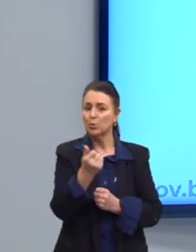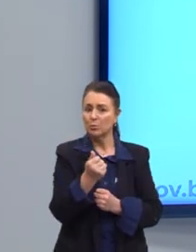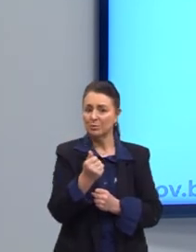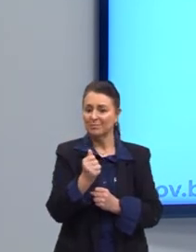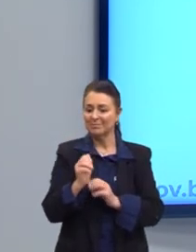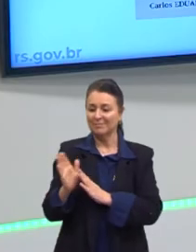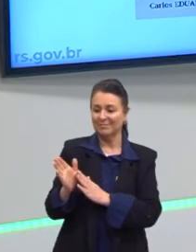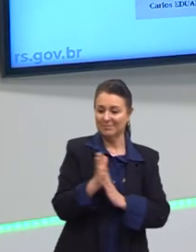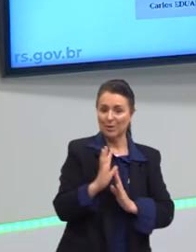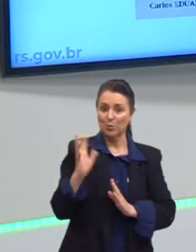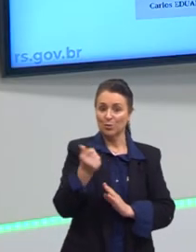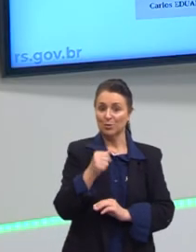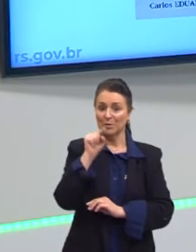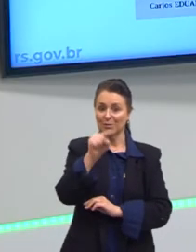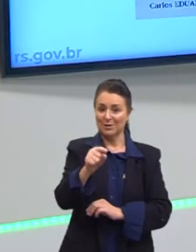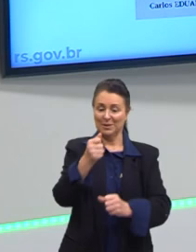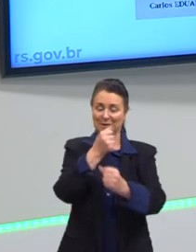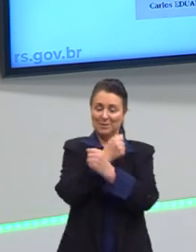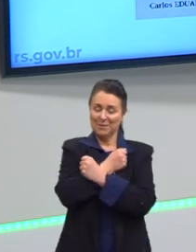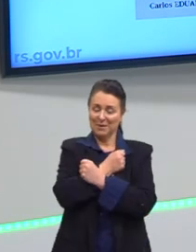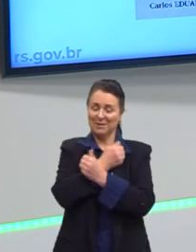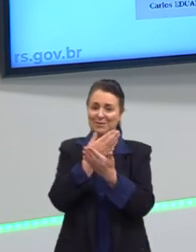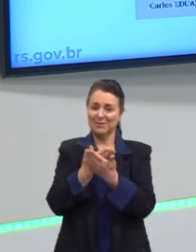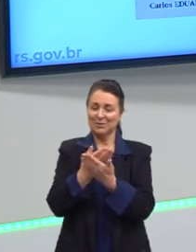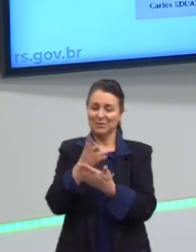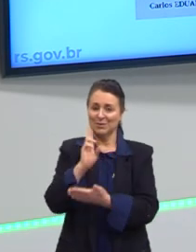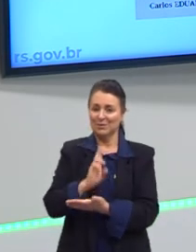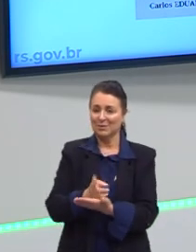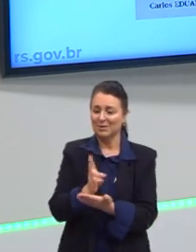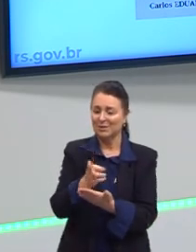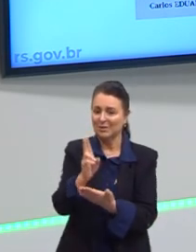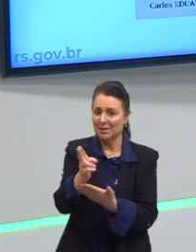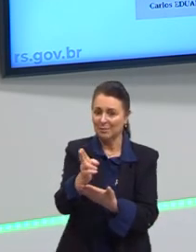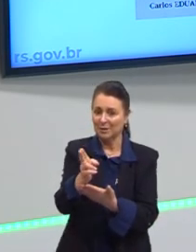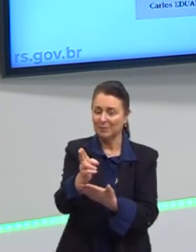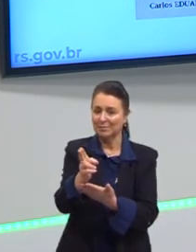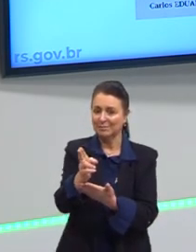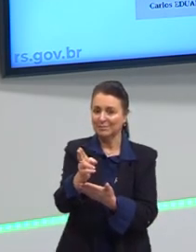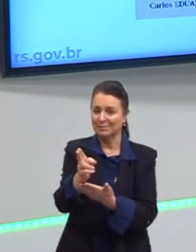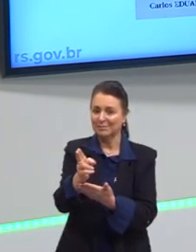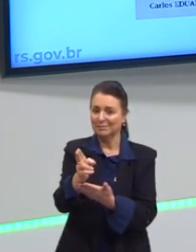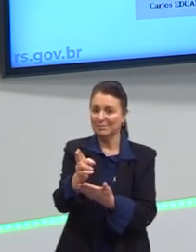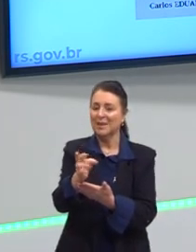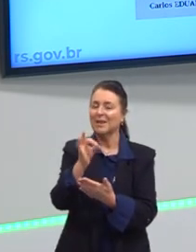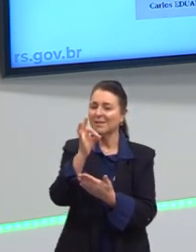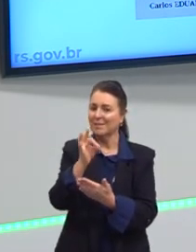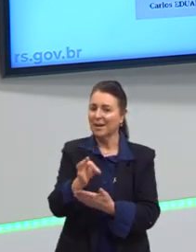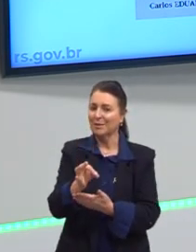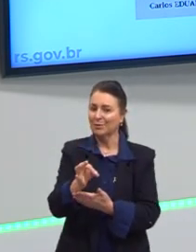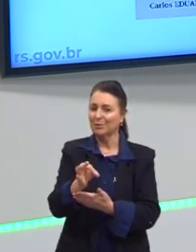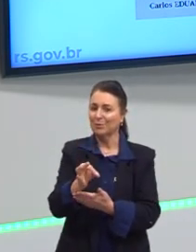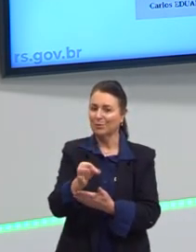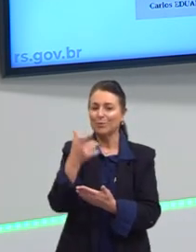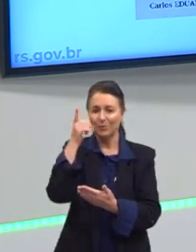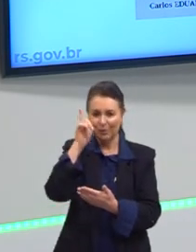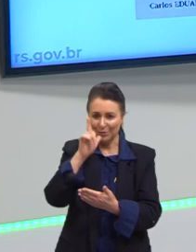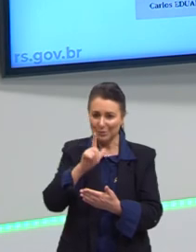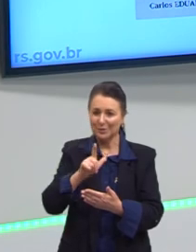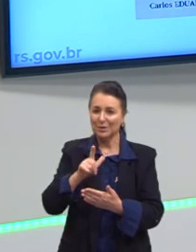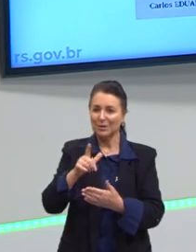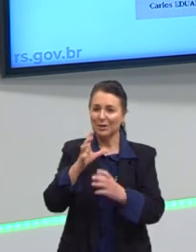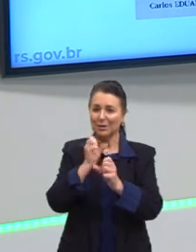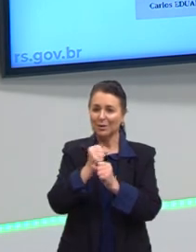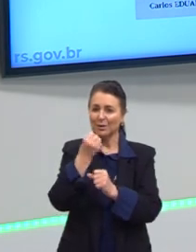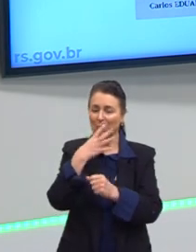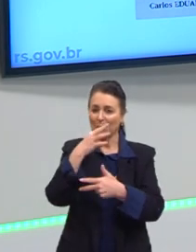Um grande abraço, estude sempre, mantenha uma rotina de estudos, com certeza você vai tirar uma boa nota no Enem. Até